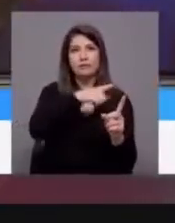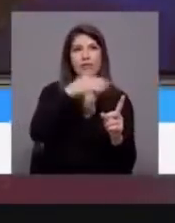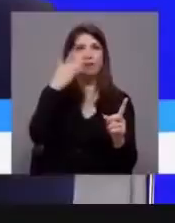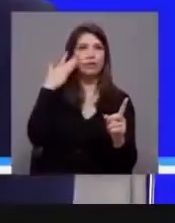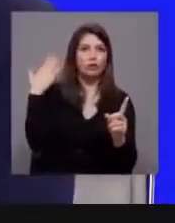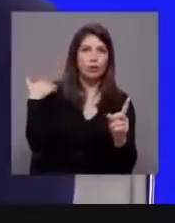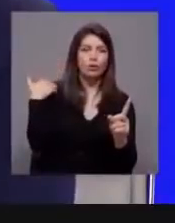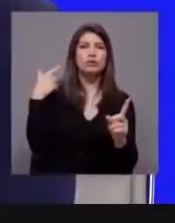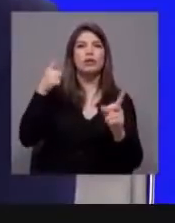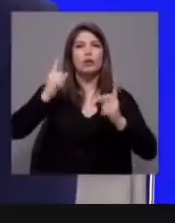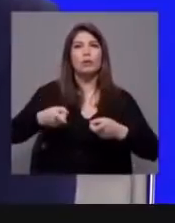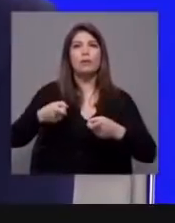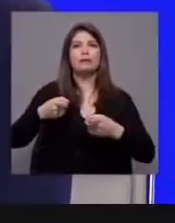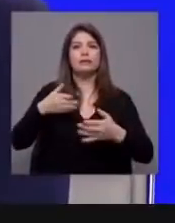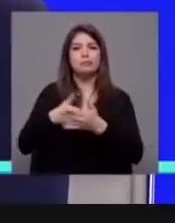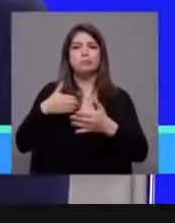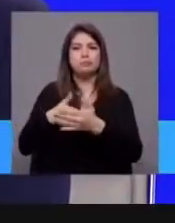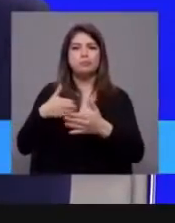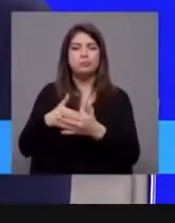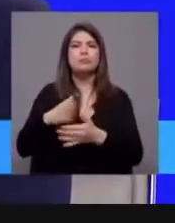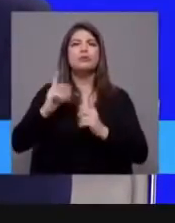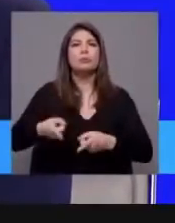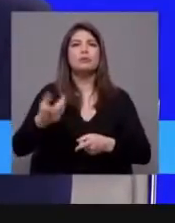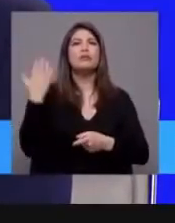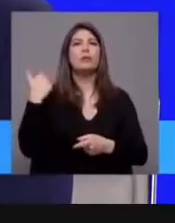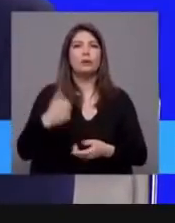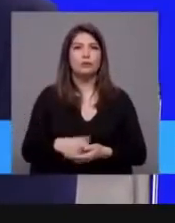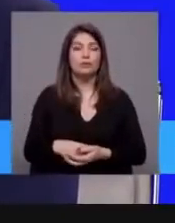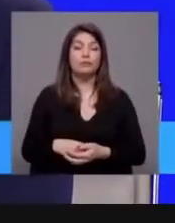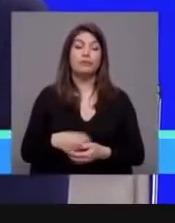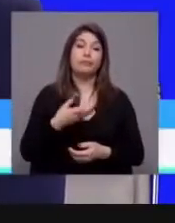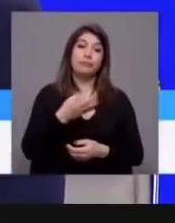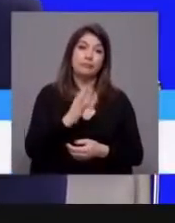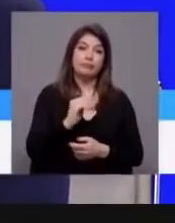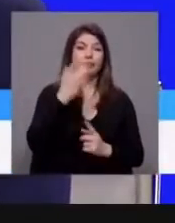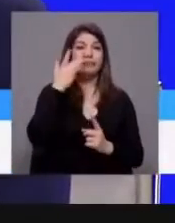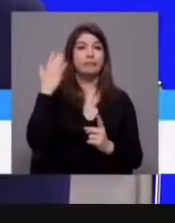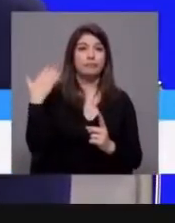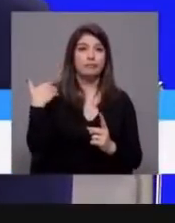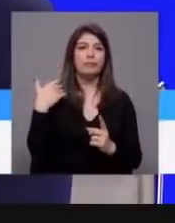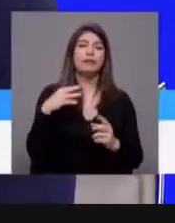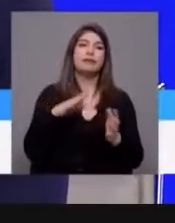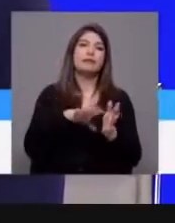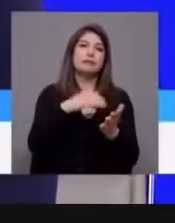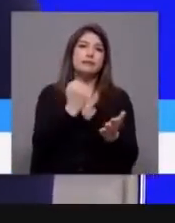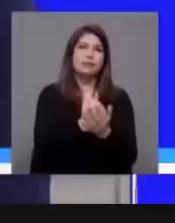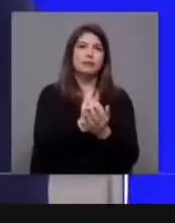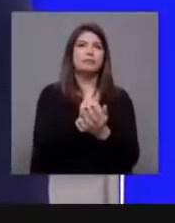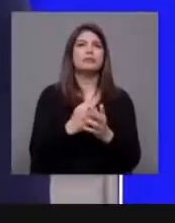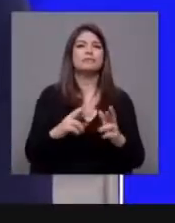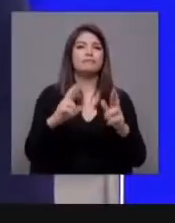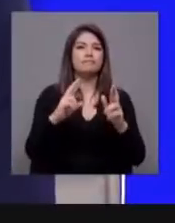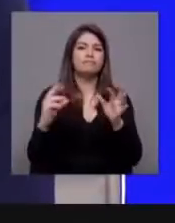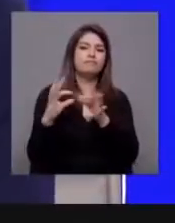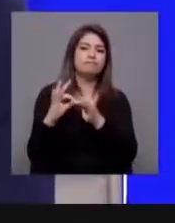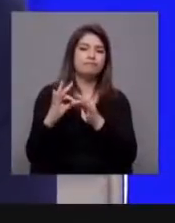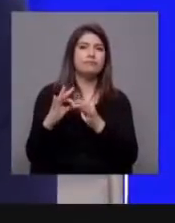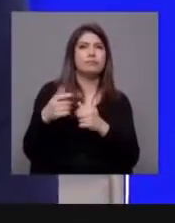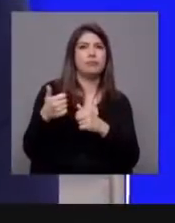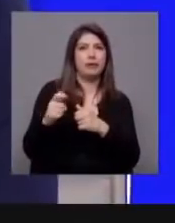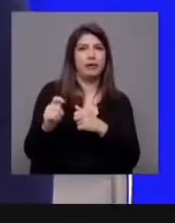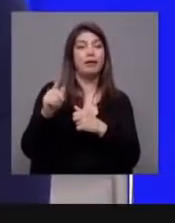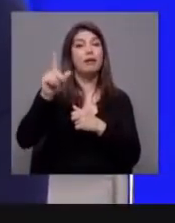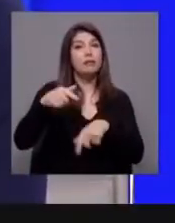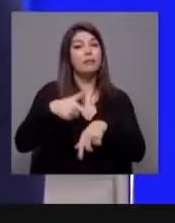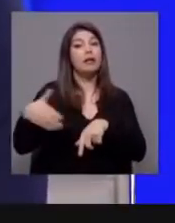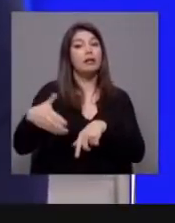parar, a bloquear? O Partido Socialista e o Governo de António Costa contaram sempre com o Bloco de Esquerda e contaram no momento mais difícil da pandemia.